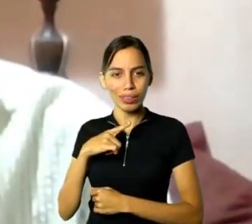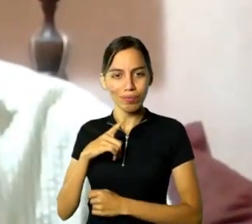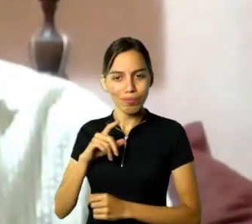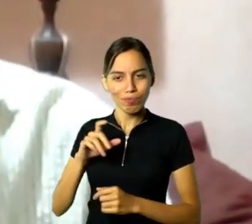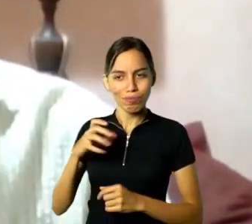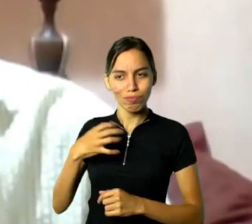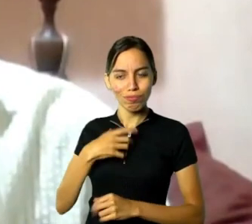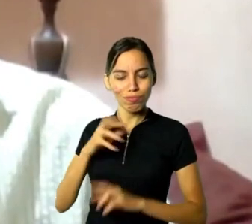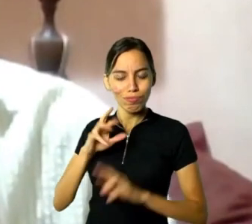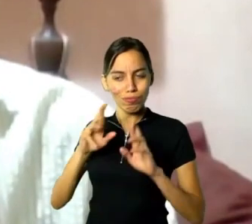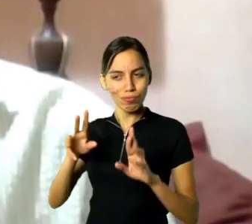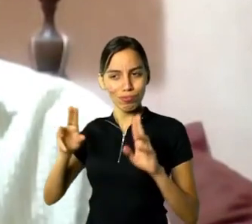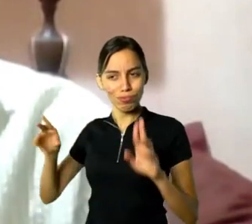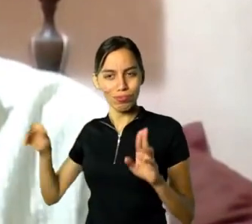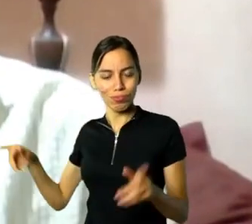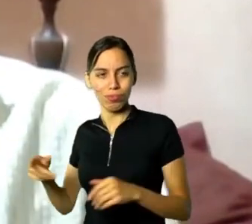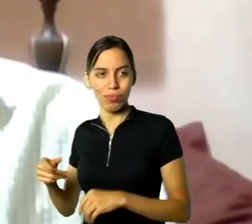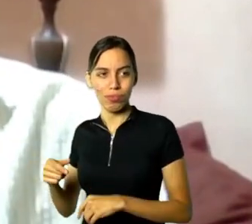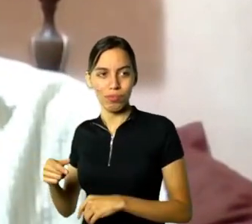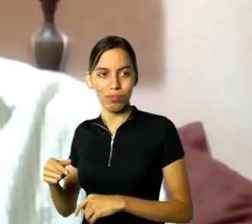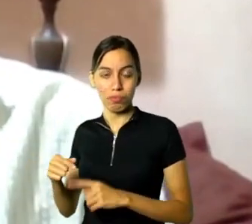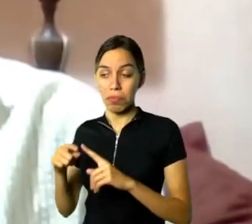E quando eles me chamaram para fazer,